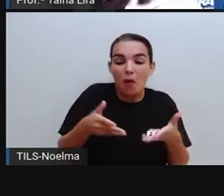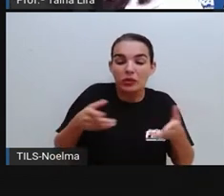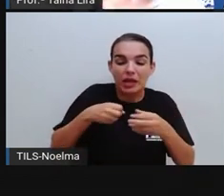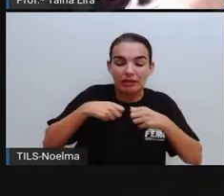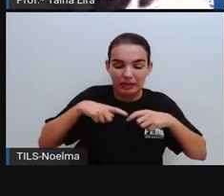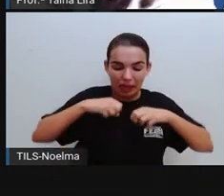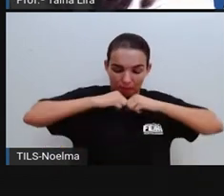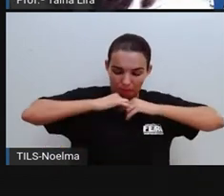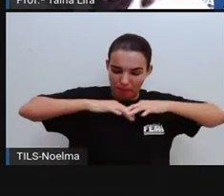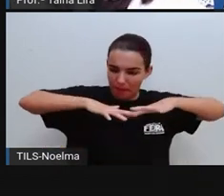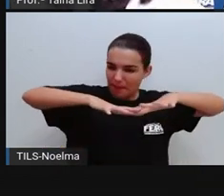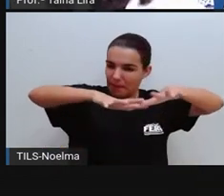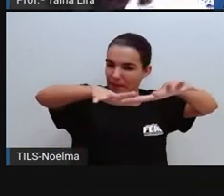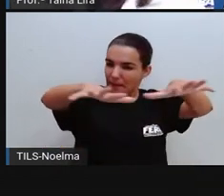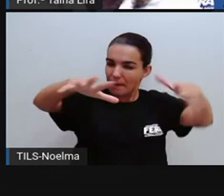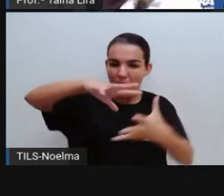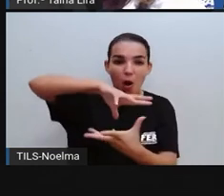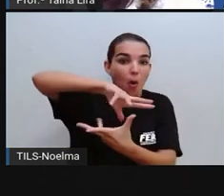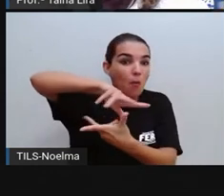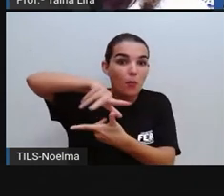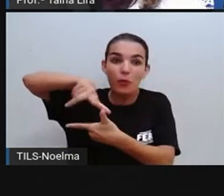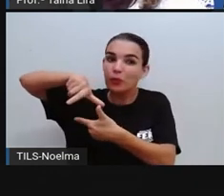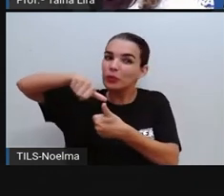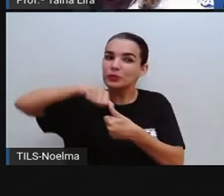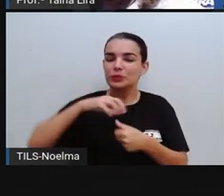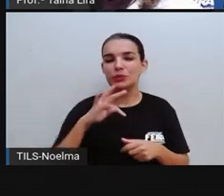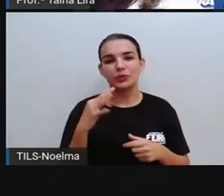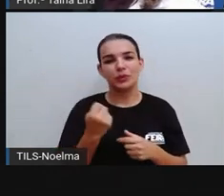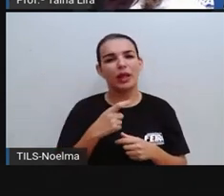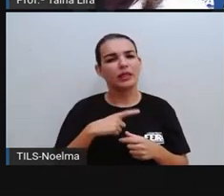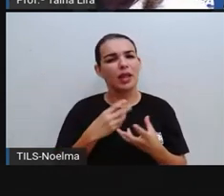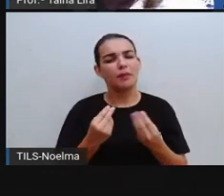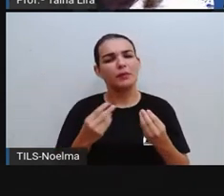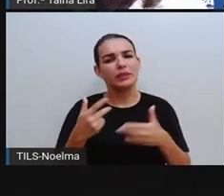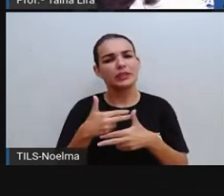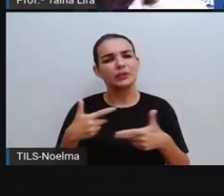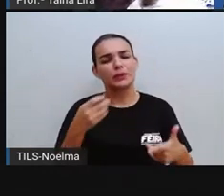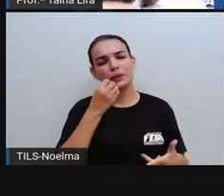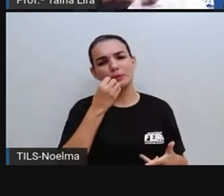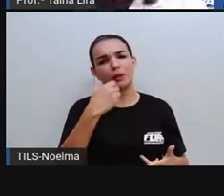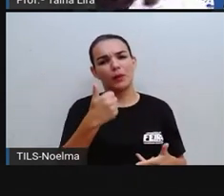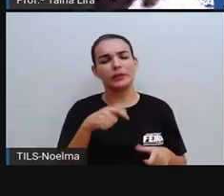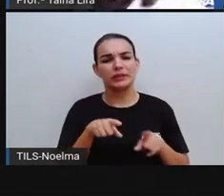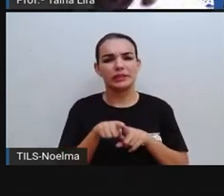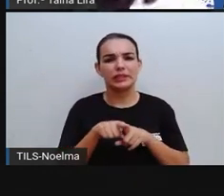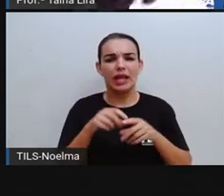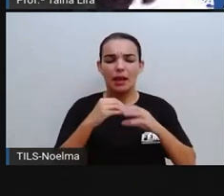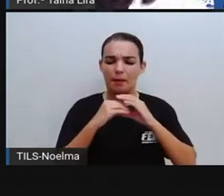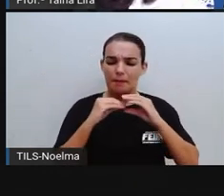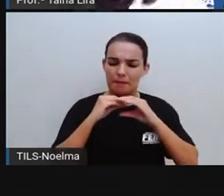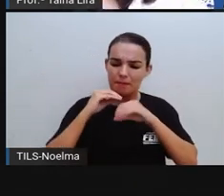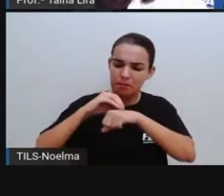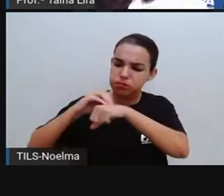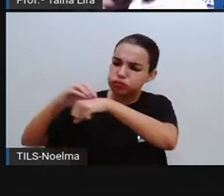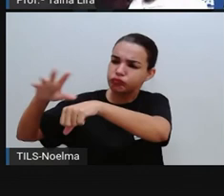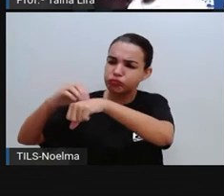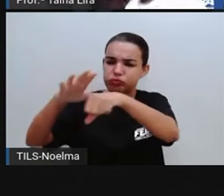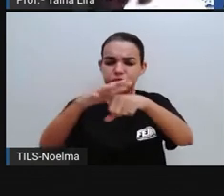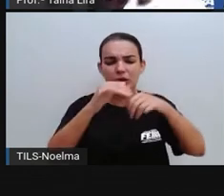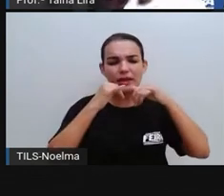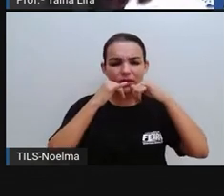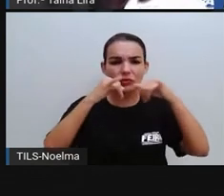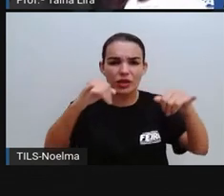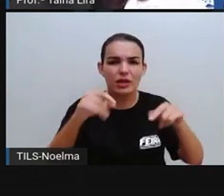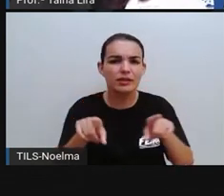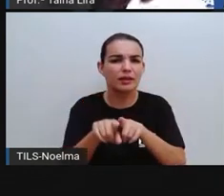espalhou pelo mundo inteiro, e ela tem várias funções, né, de trazer a notícia, de entreter,